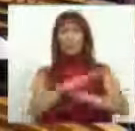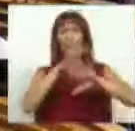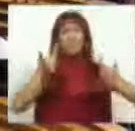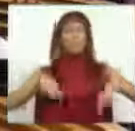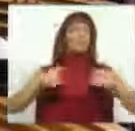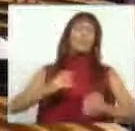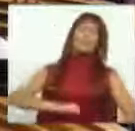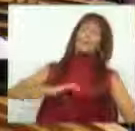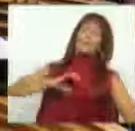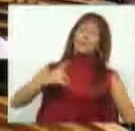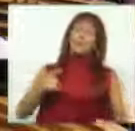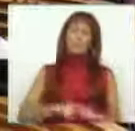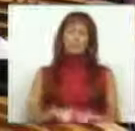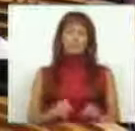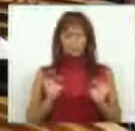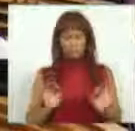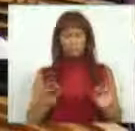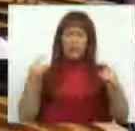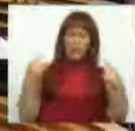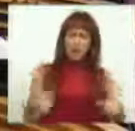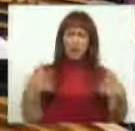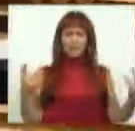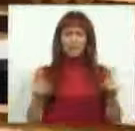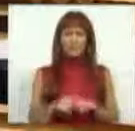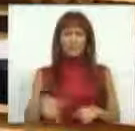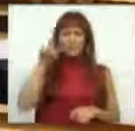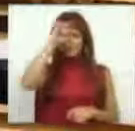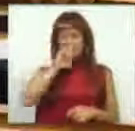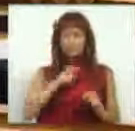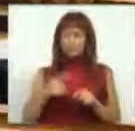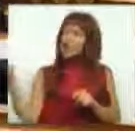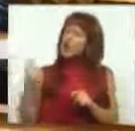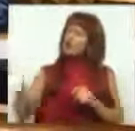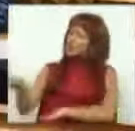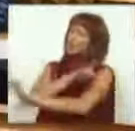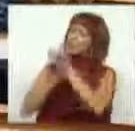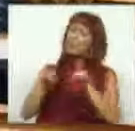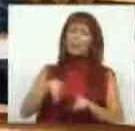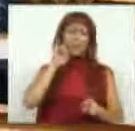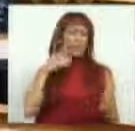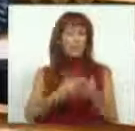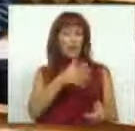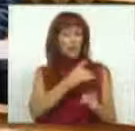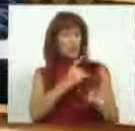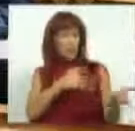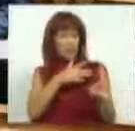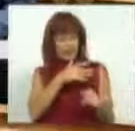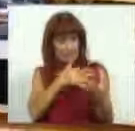autoconfiança, a certeza da invocação da Diretiva Comunitária para defender os seus argumentos,